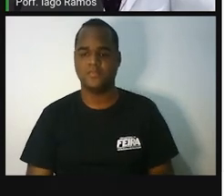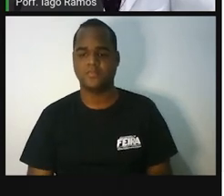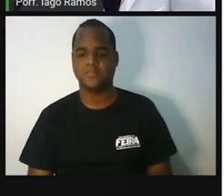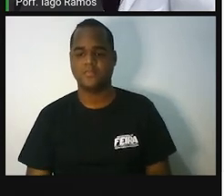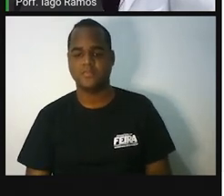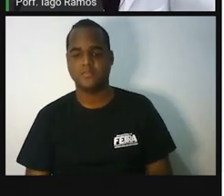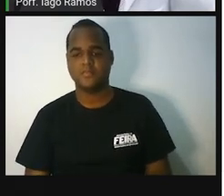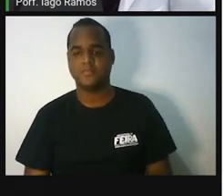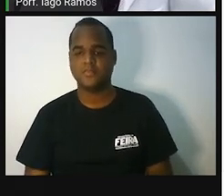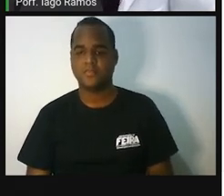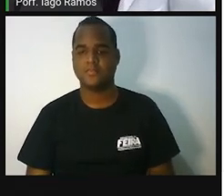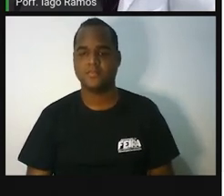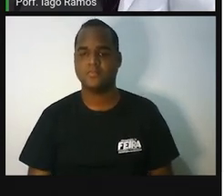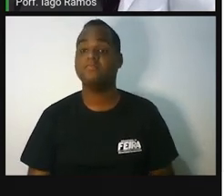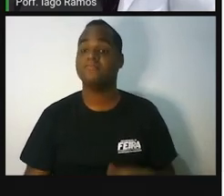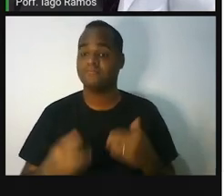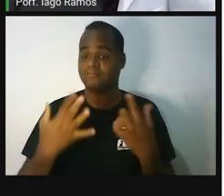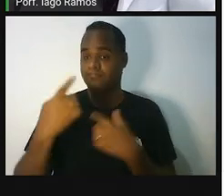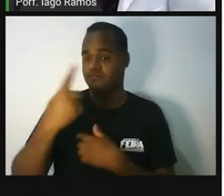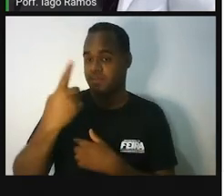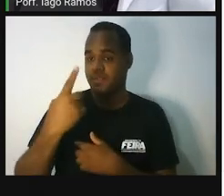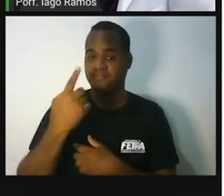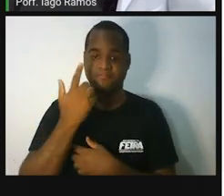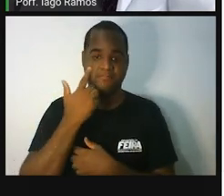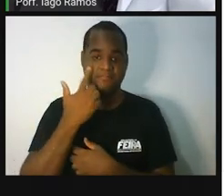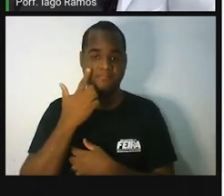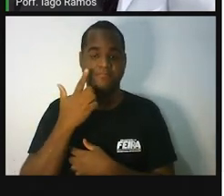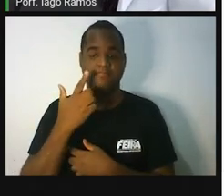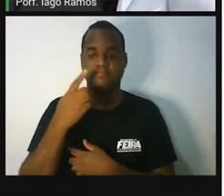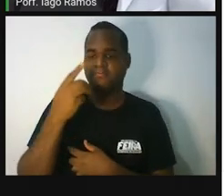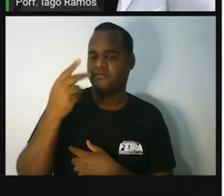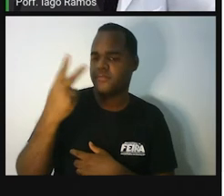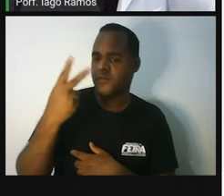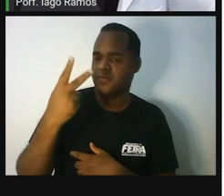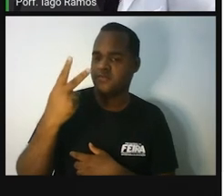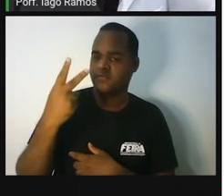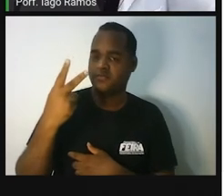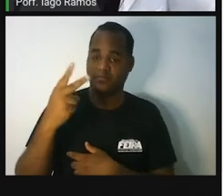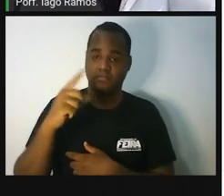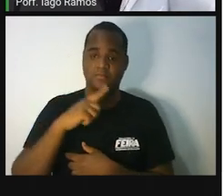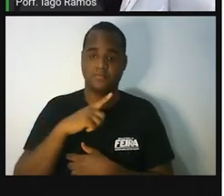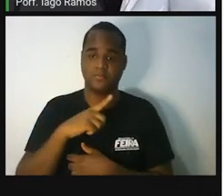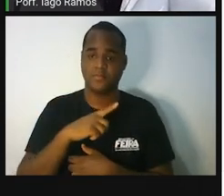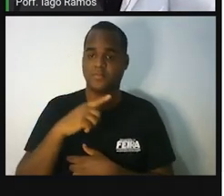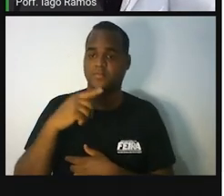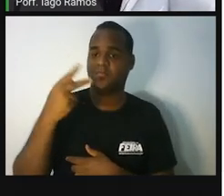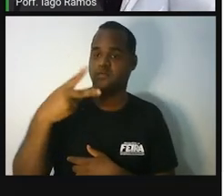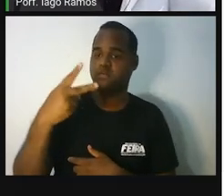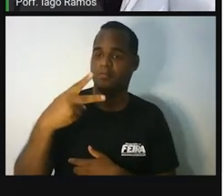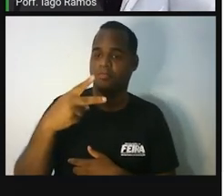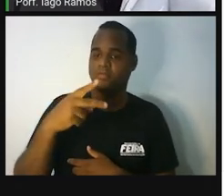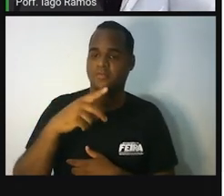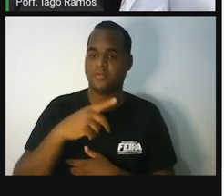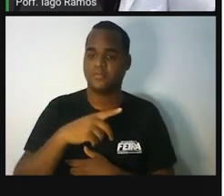Só que depois desse primeiro passo, tem um terceiro, tem um segundo passo, né? Segundo passo.